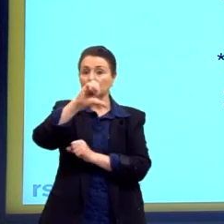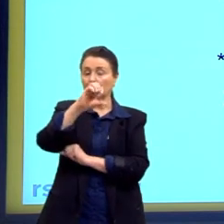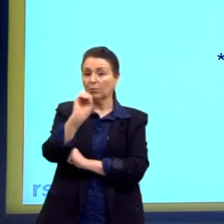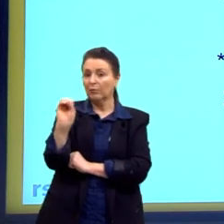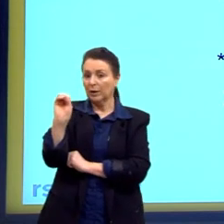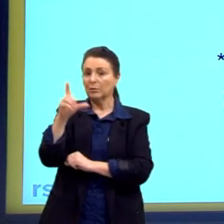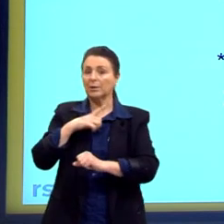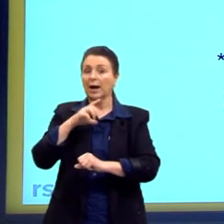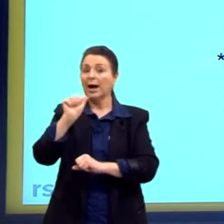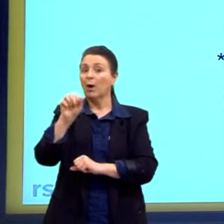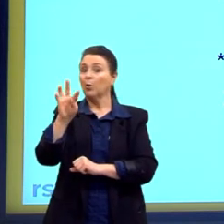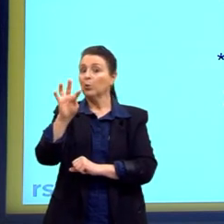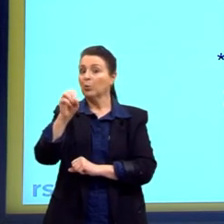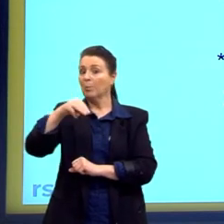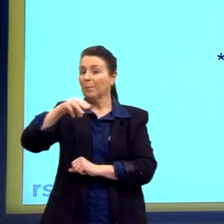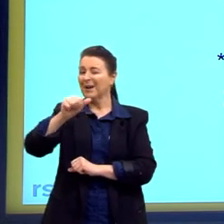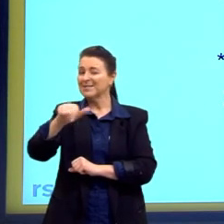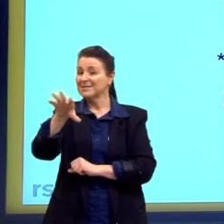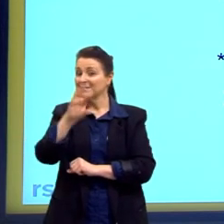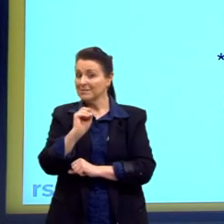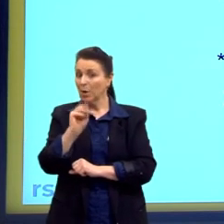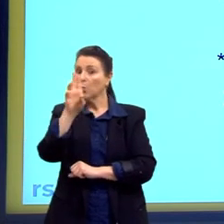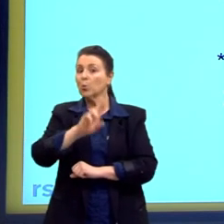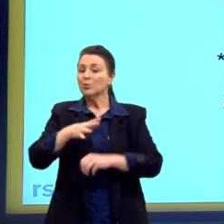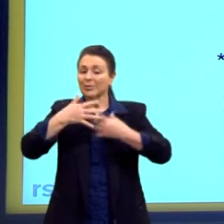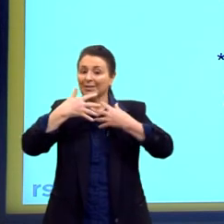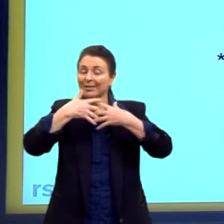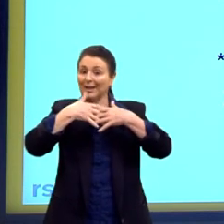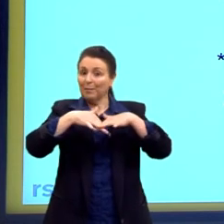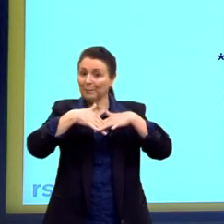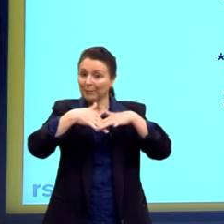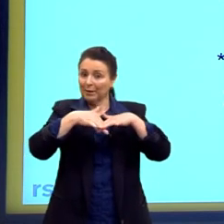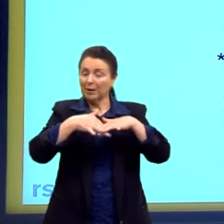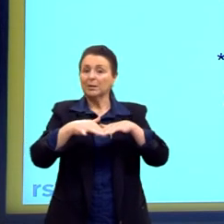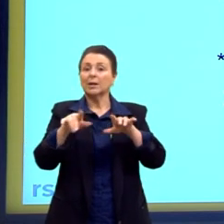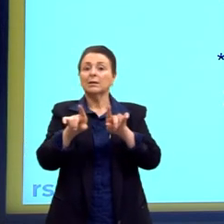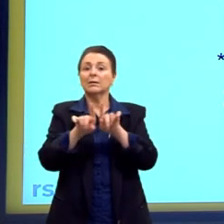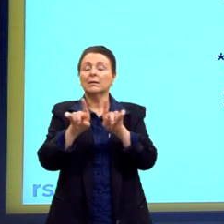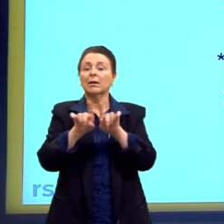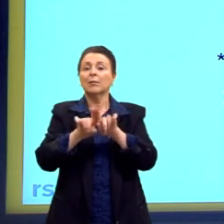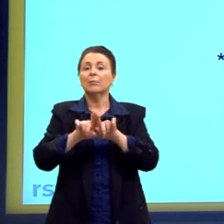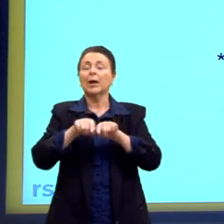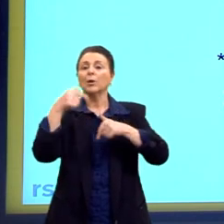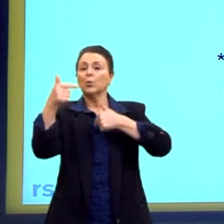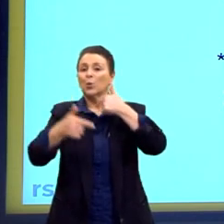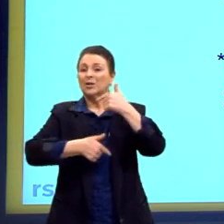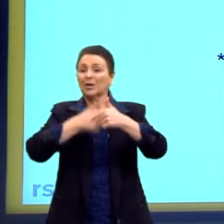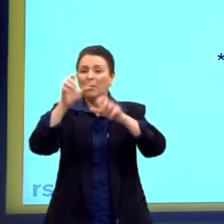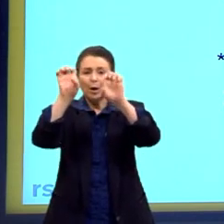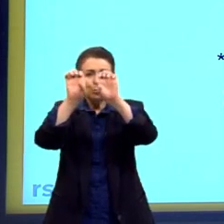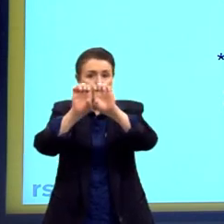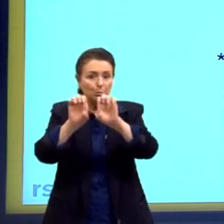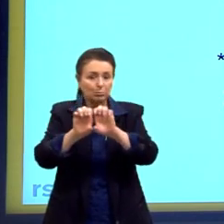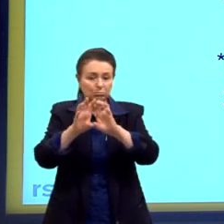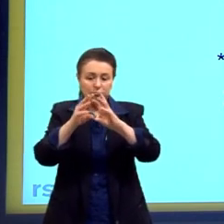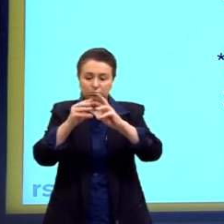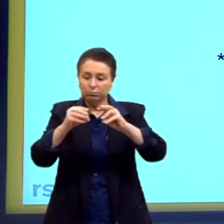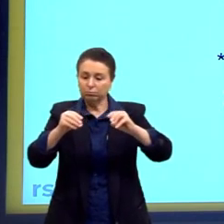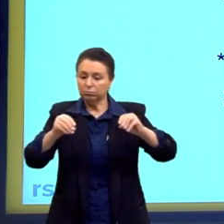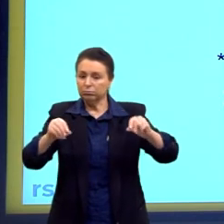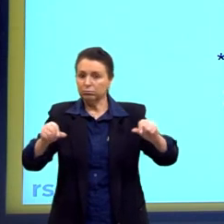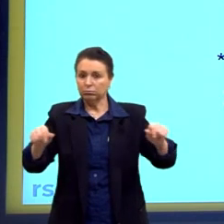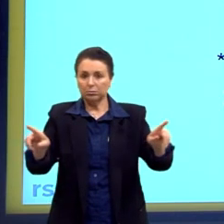automação, eliminação de empregos, empregos estruturais que estão se desfazendo, o desemprego estrutural,